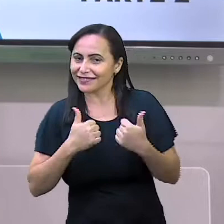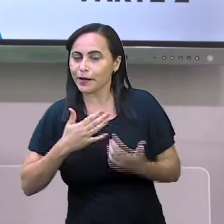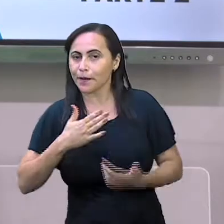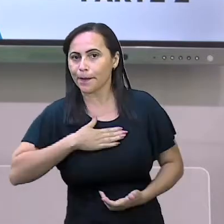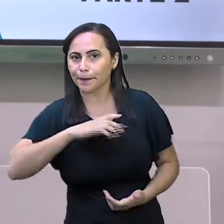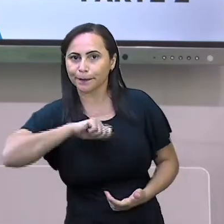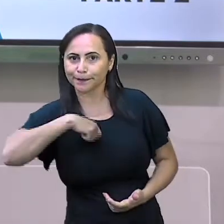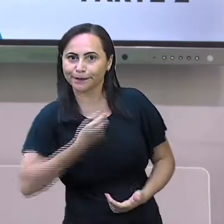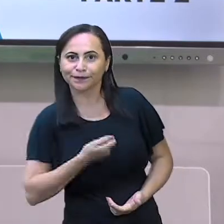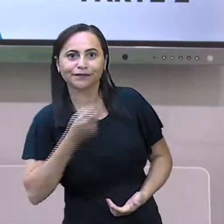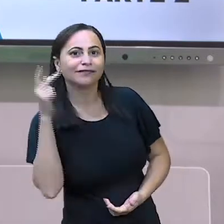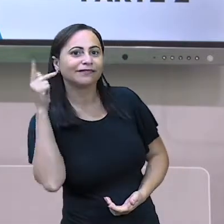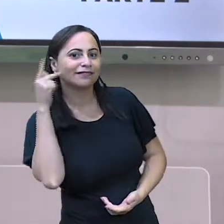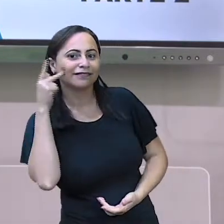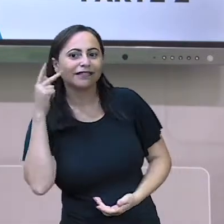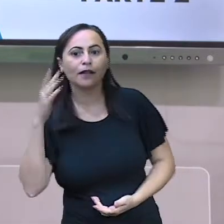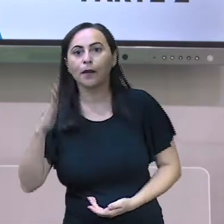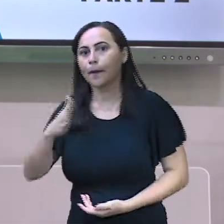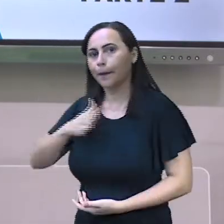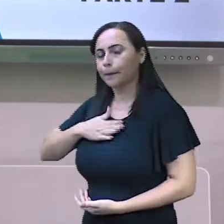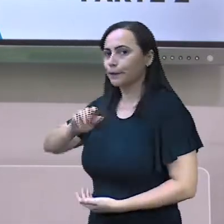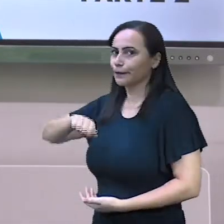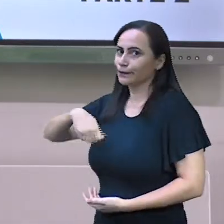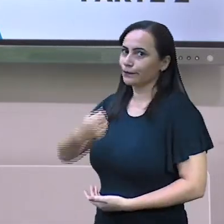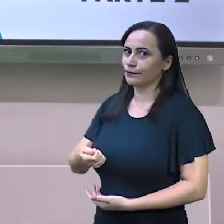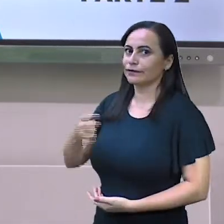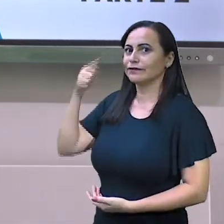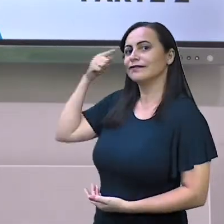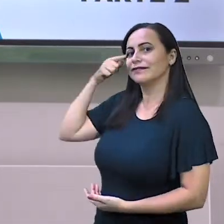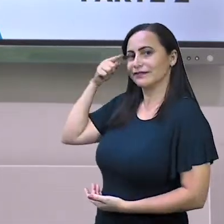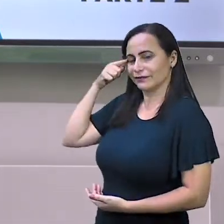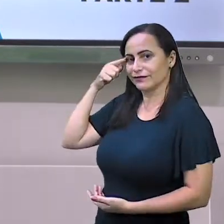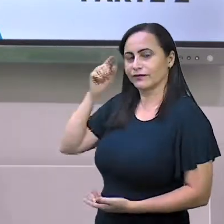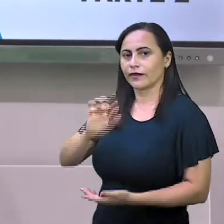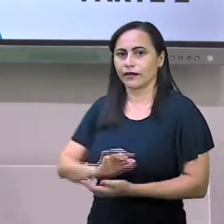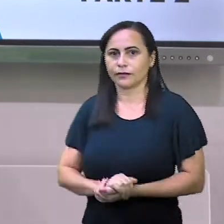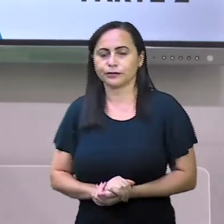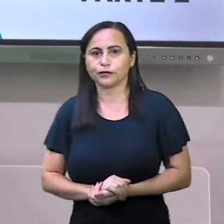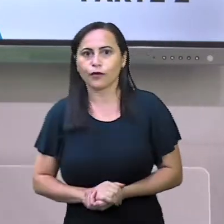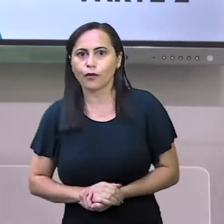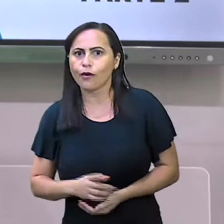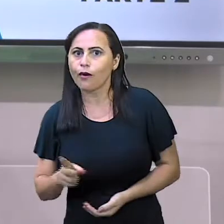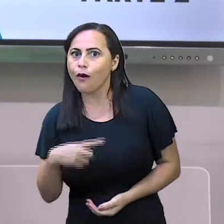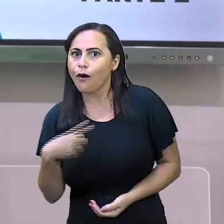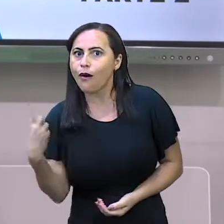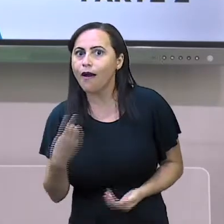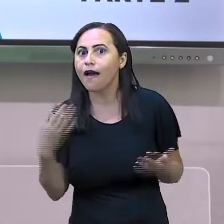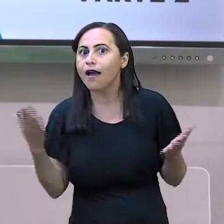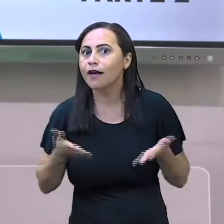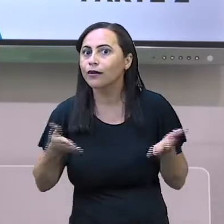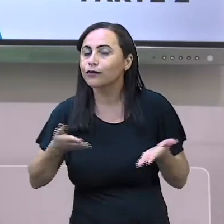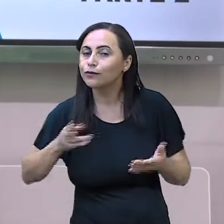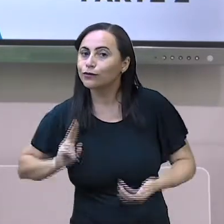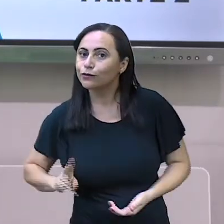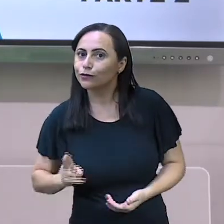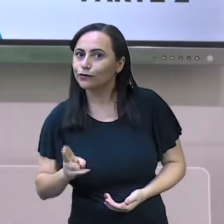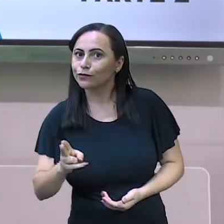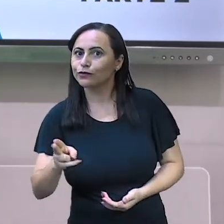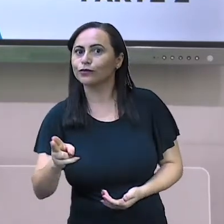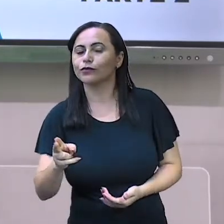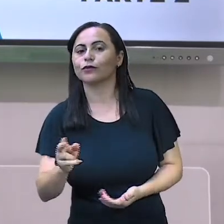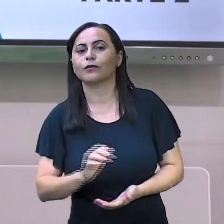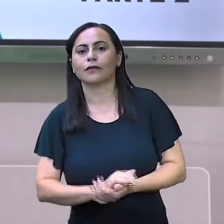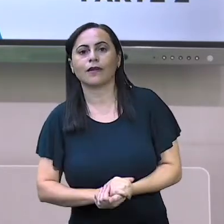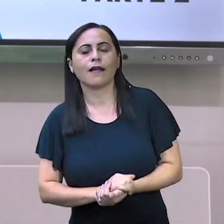sou a professora Karina e eu sou a professora Luciene vamos dar continuidade a parte